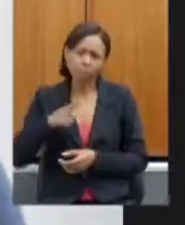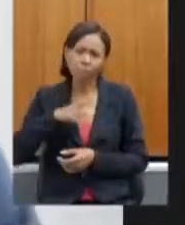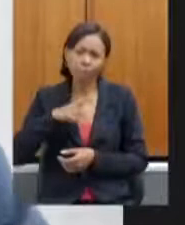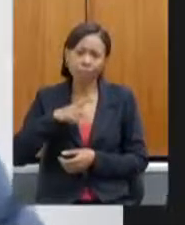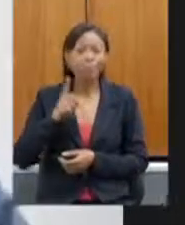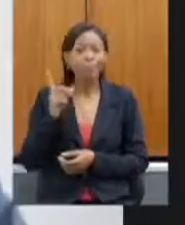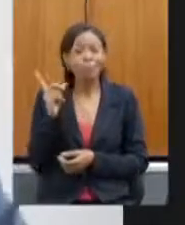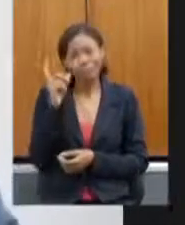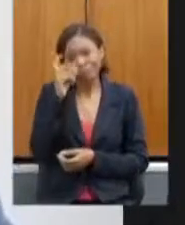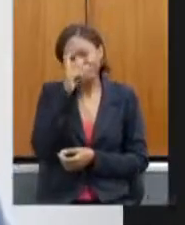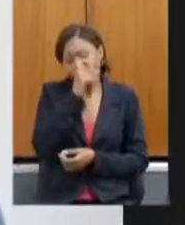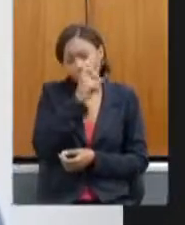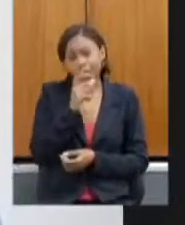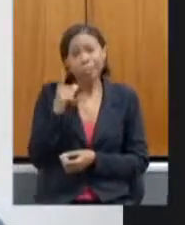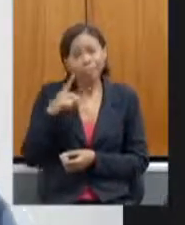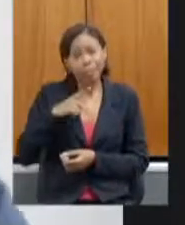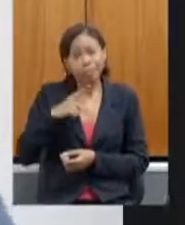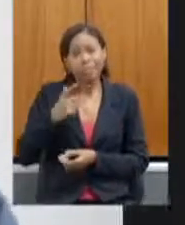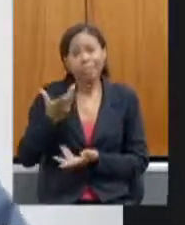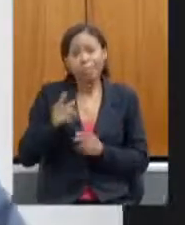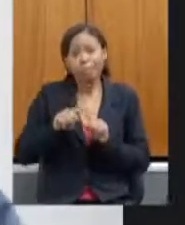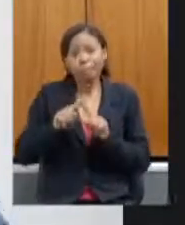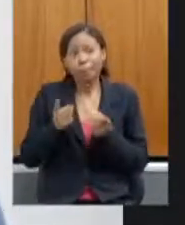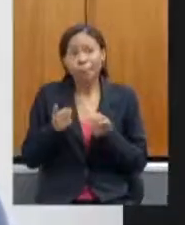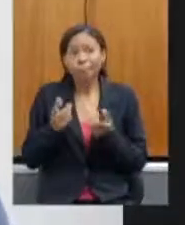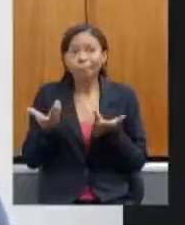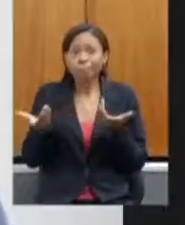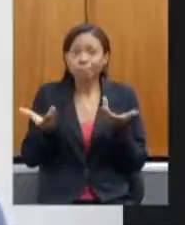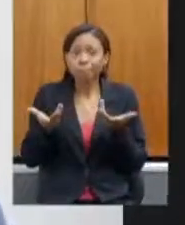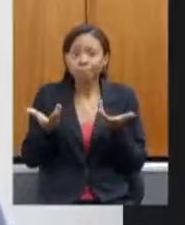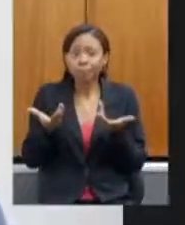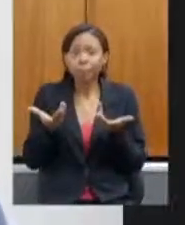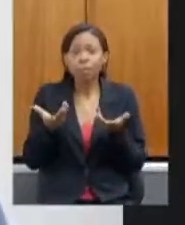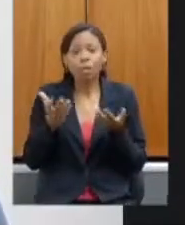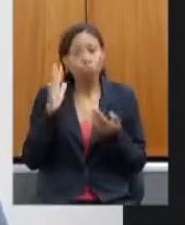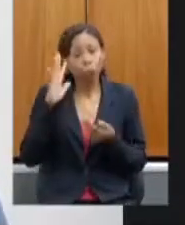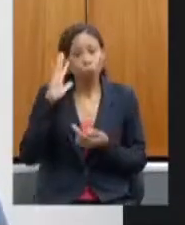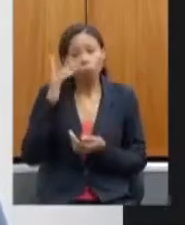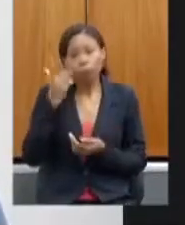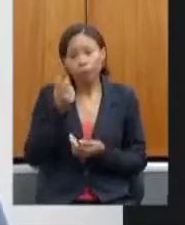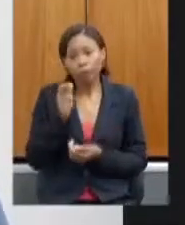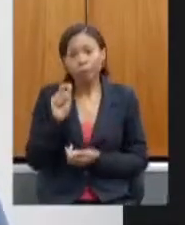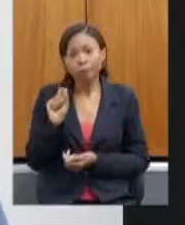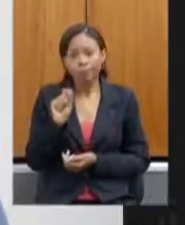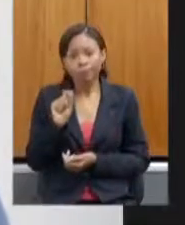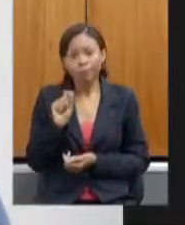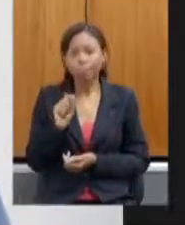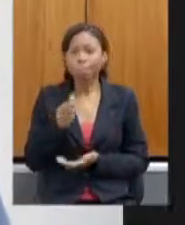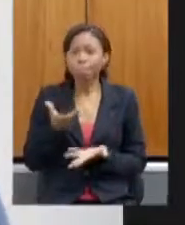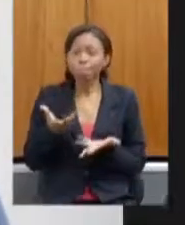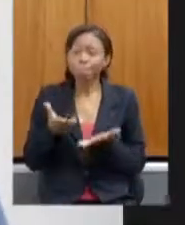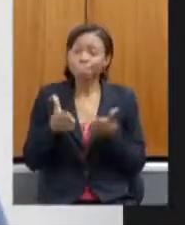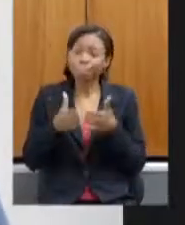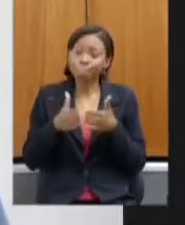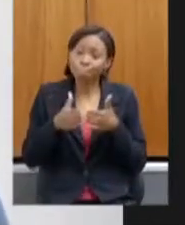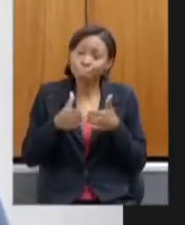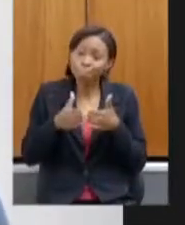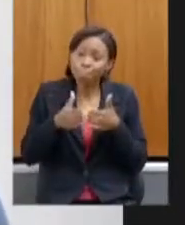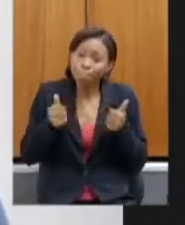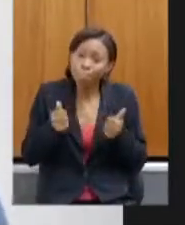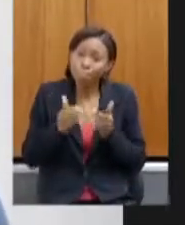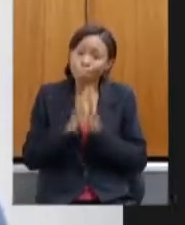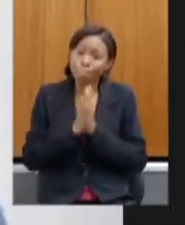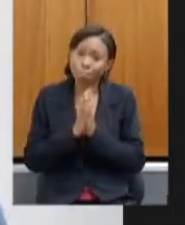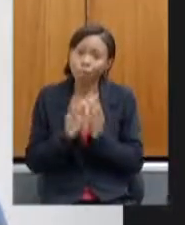Principalmente em tempos de pandemia. Mas eu acho que é isso, né? Fica aqui o nosso apelo para que esse assunto seja